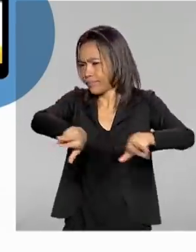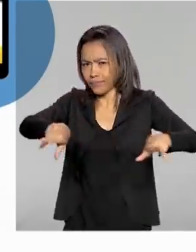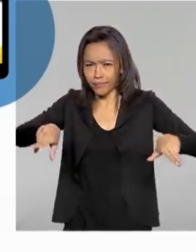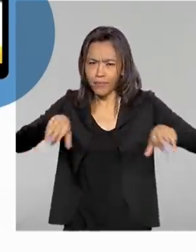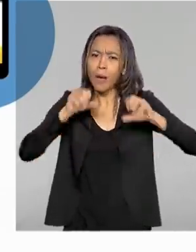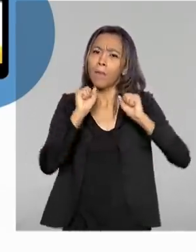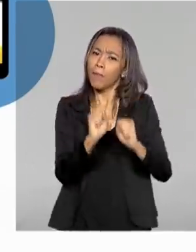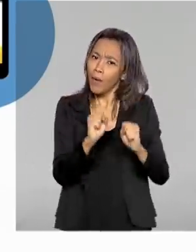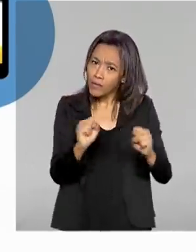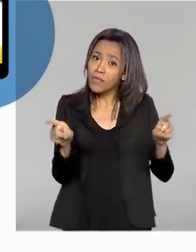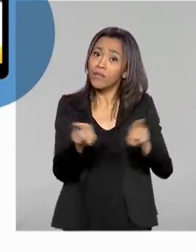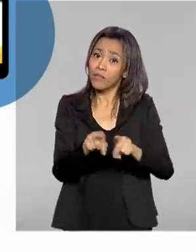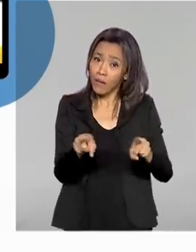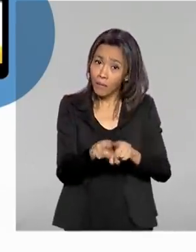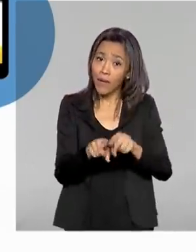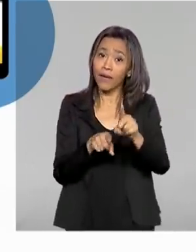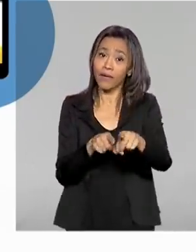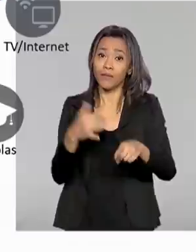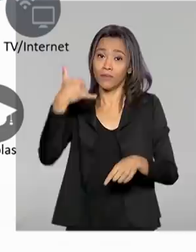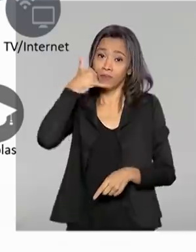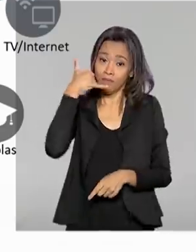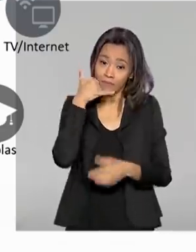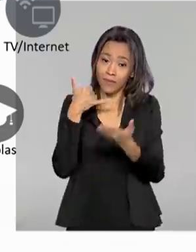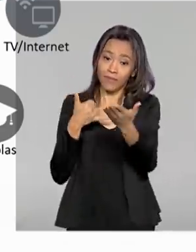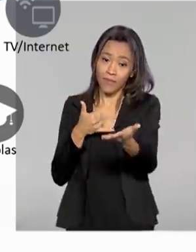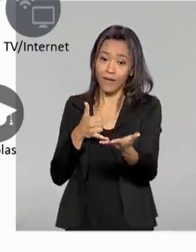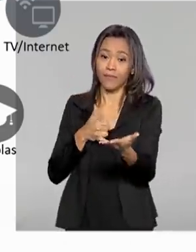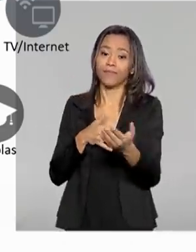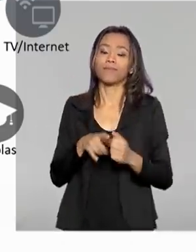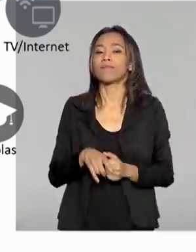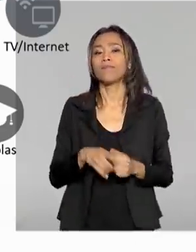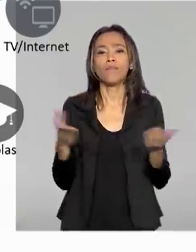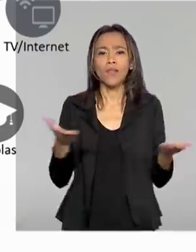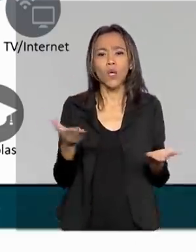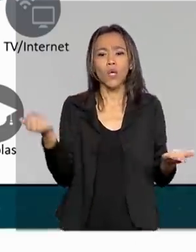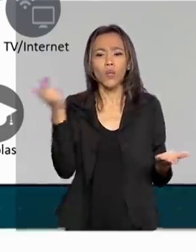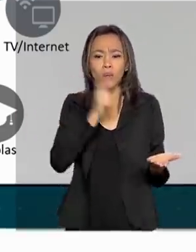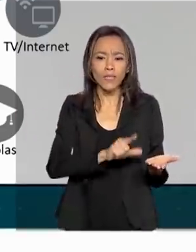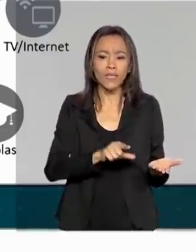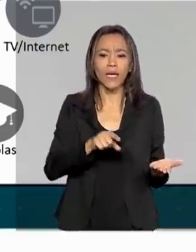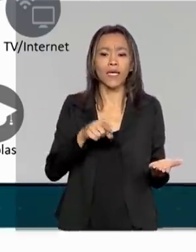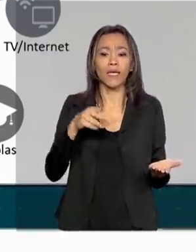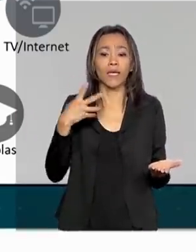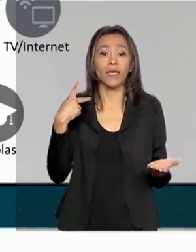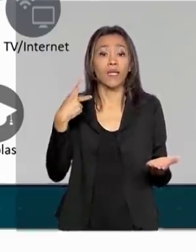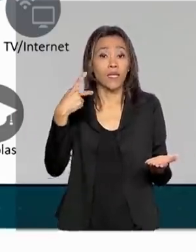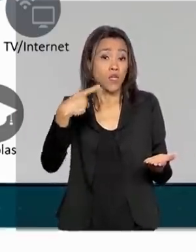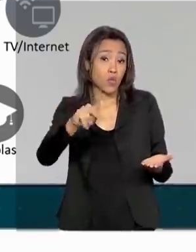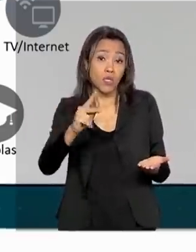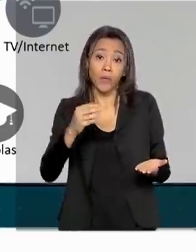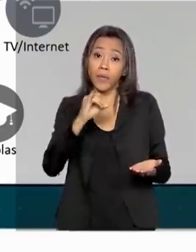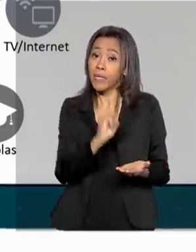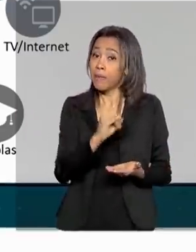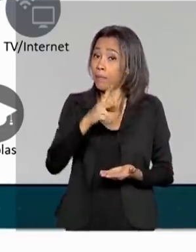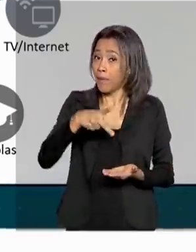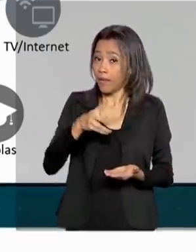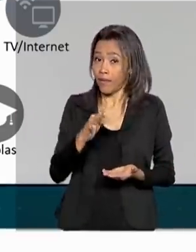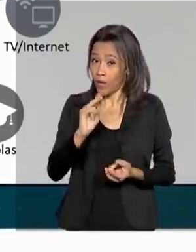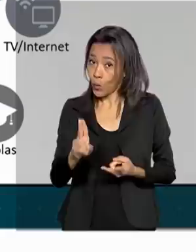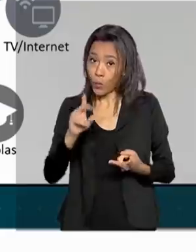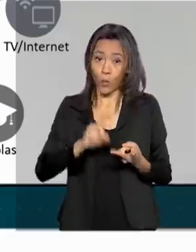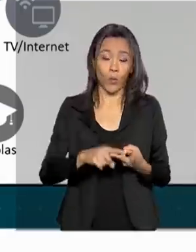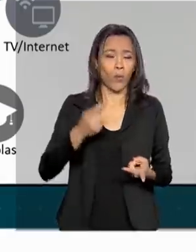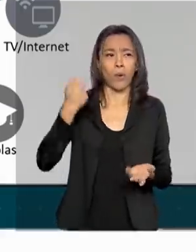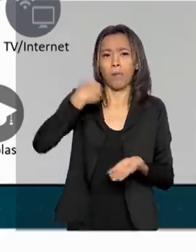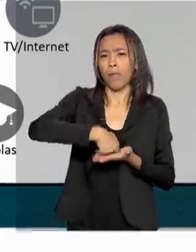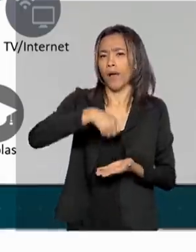ser feitas também no formato digital. A gente agora consegue fazer chegar o seu aluguel, seu IPTU, a sua conta da